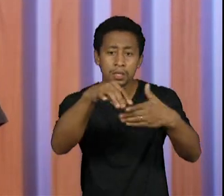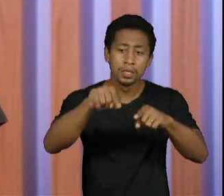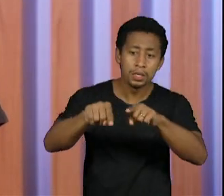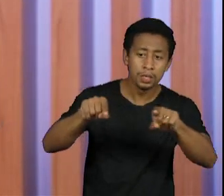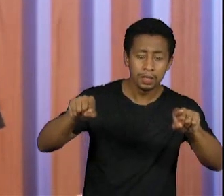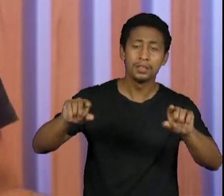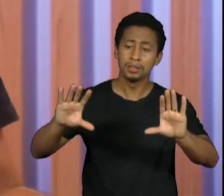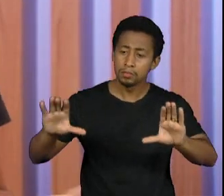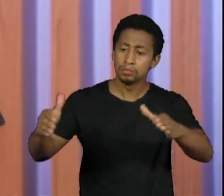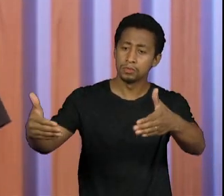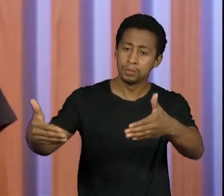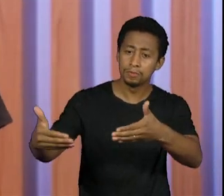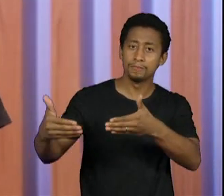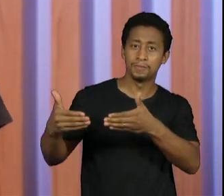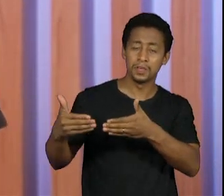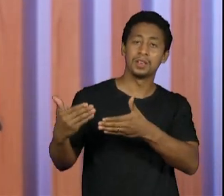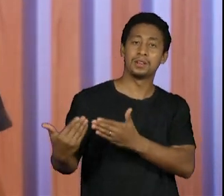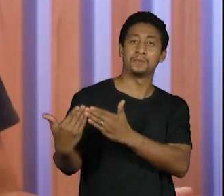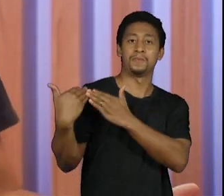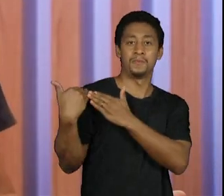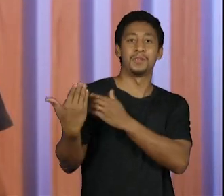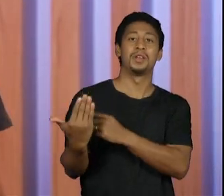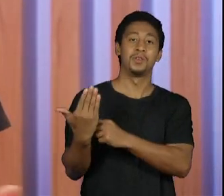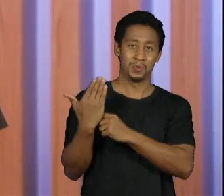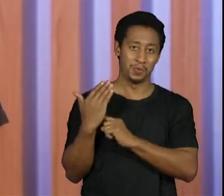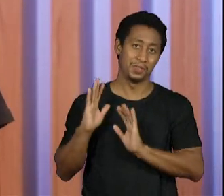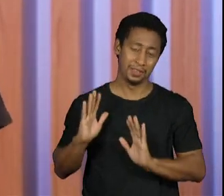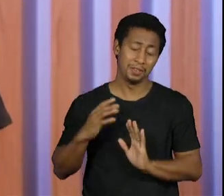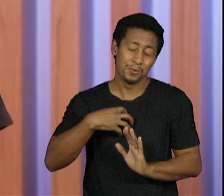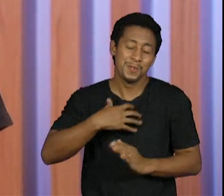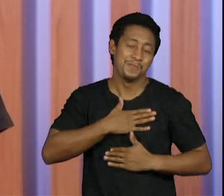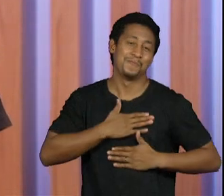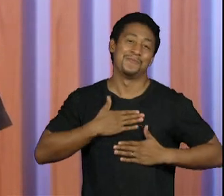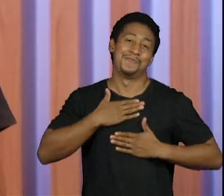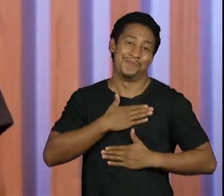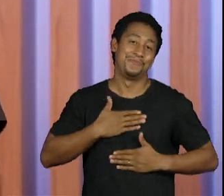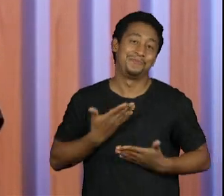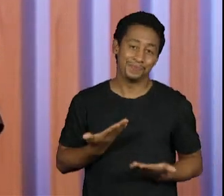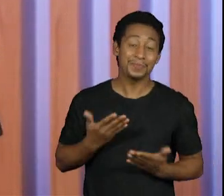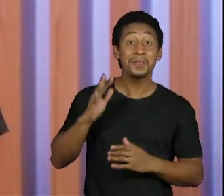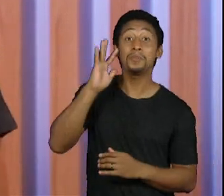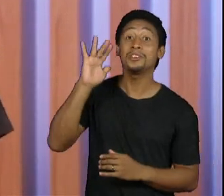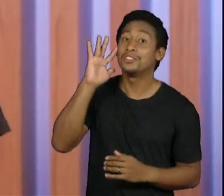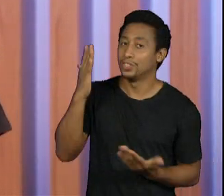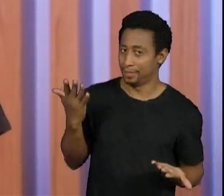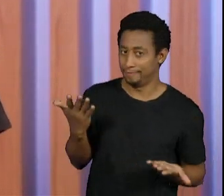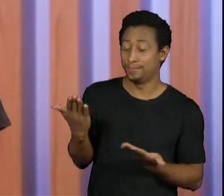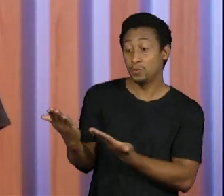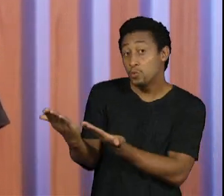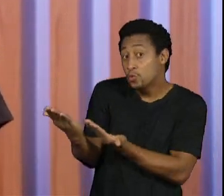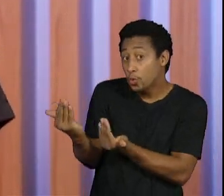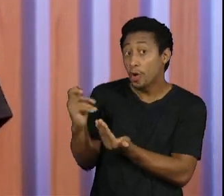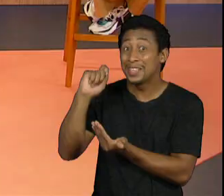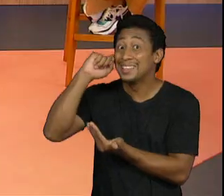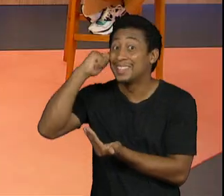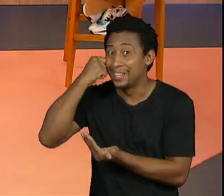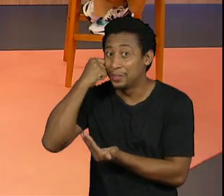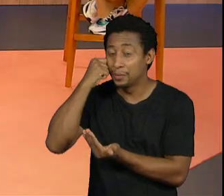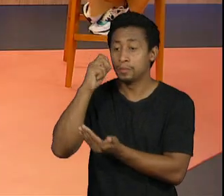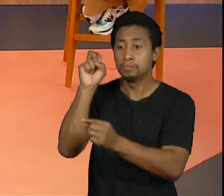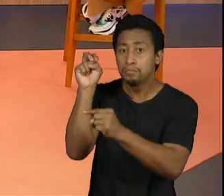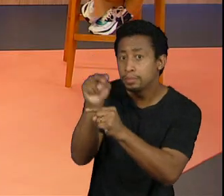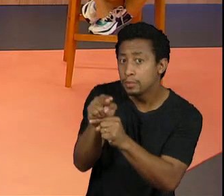nossa equipe mas é realmente muito satisfatório você vai imaginar um jovem negro que vai para uma universidade e na